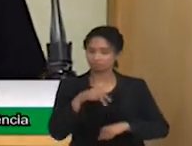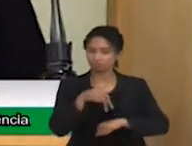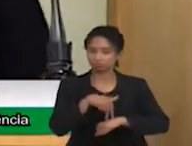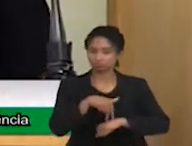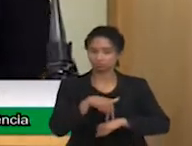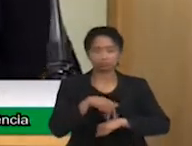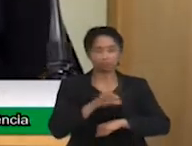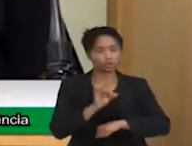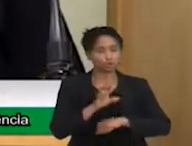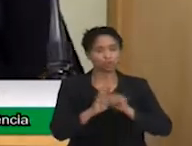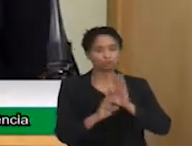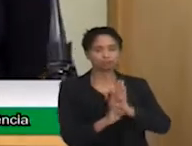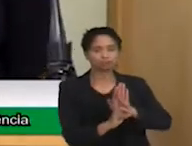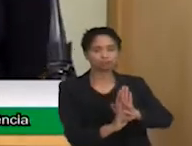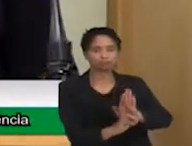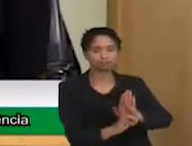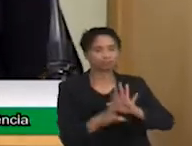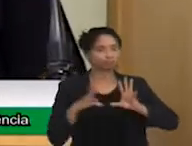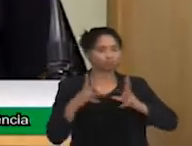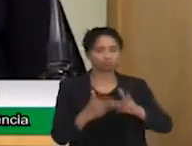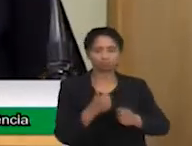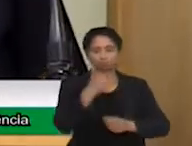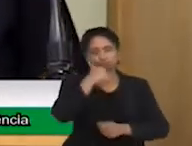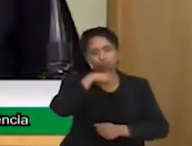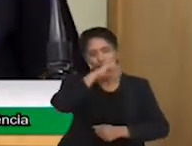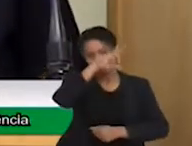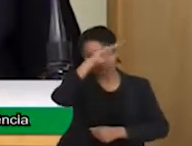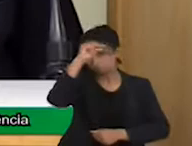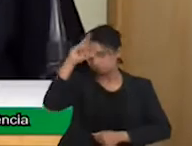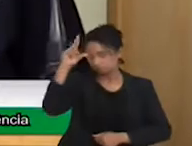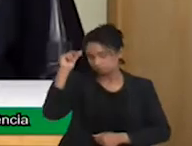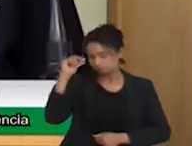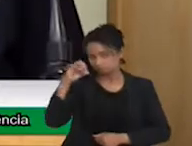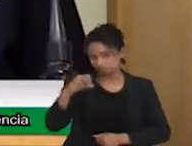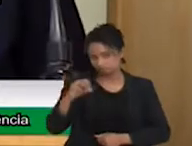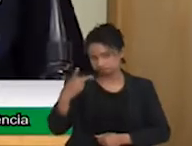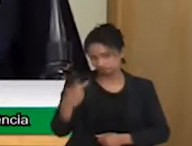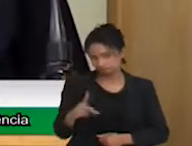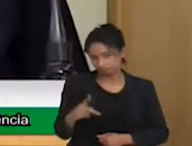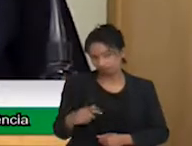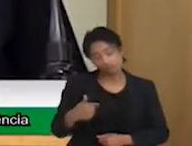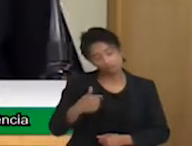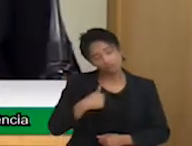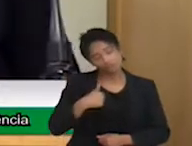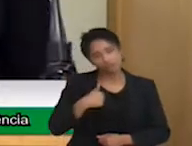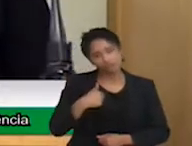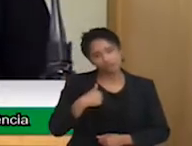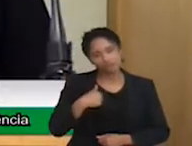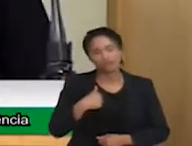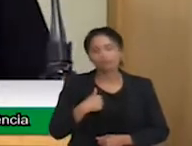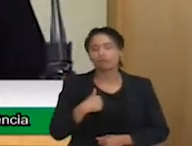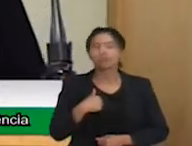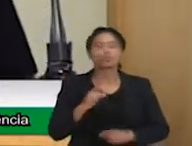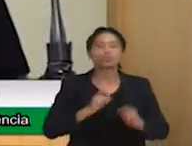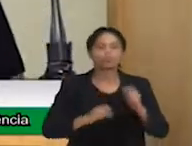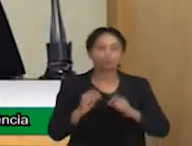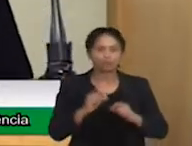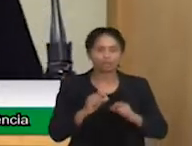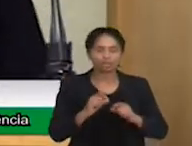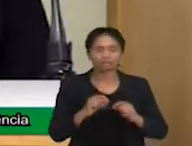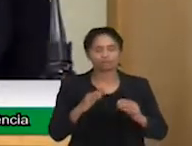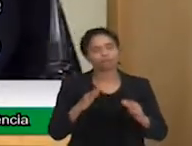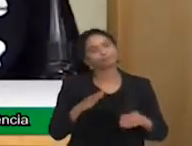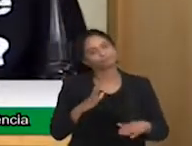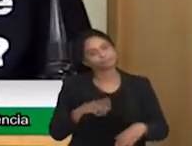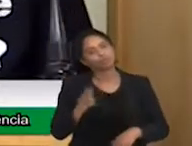as mães do município. Eu sou usuária do sistema público de educação. O meu filho está